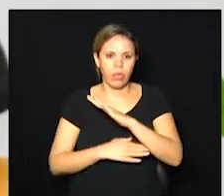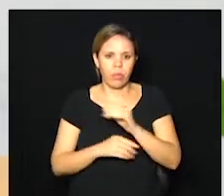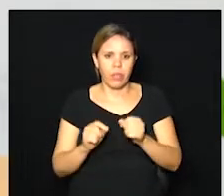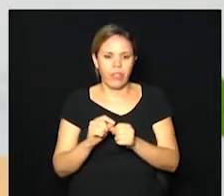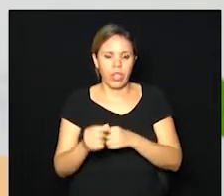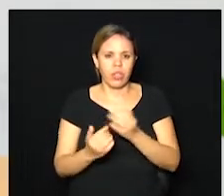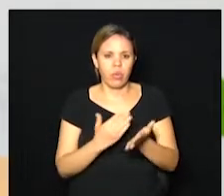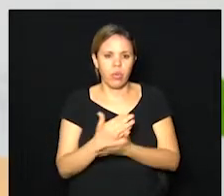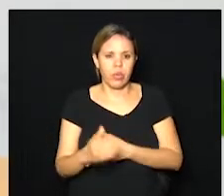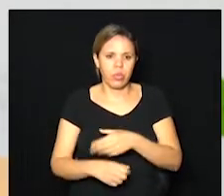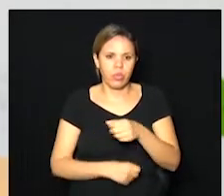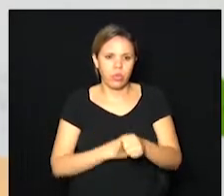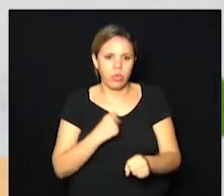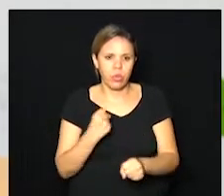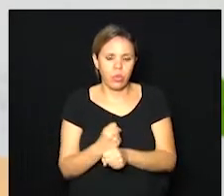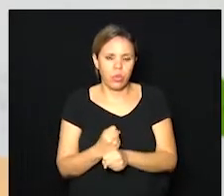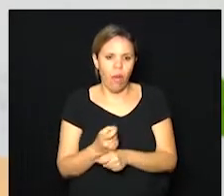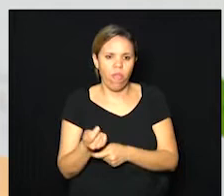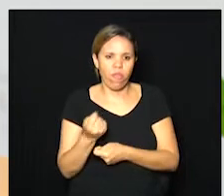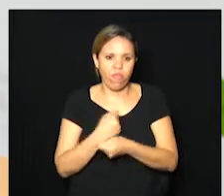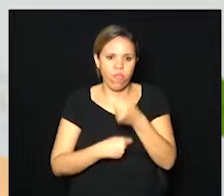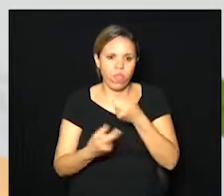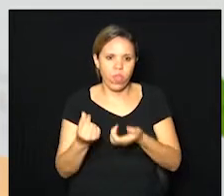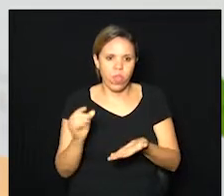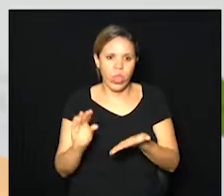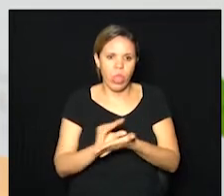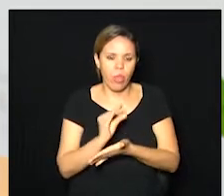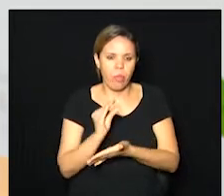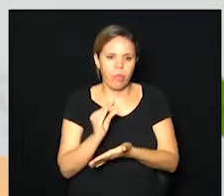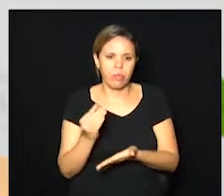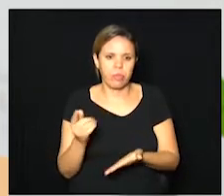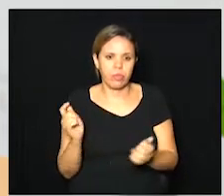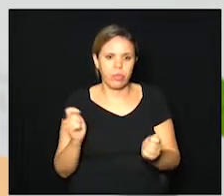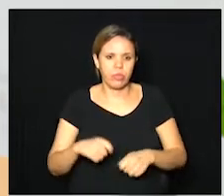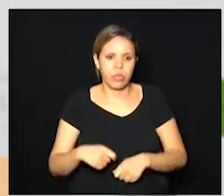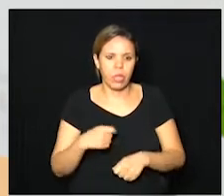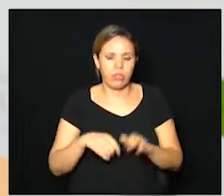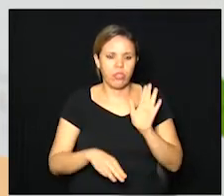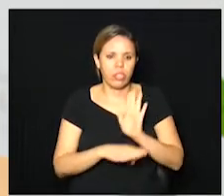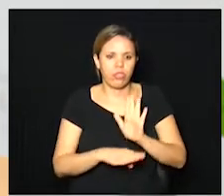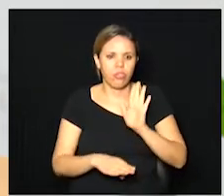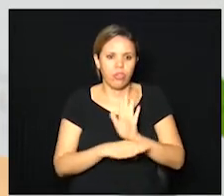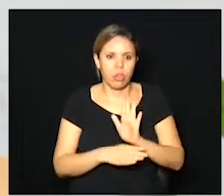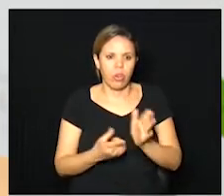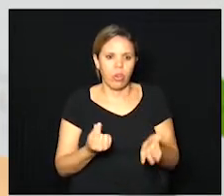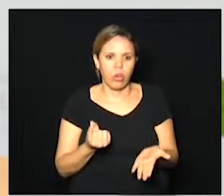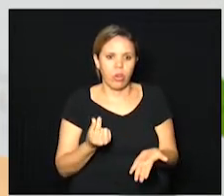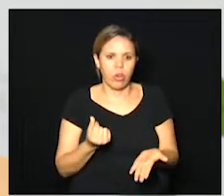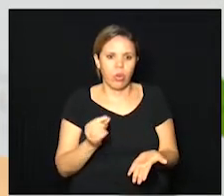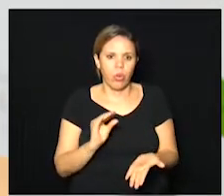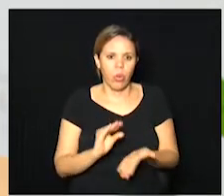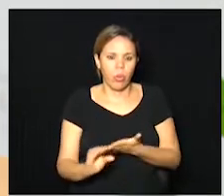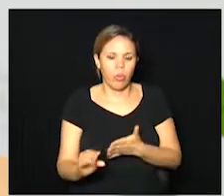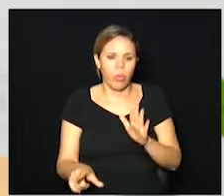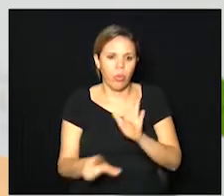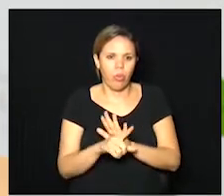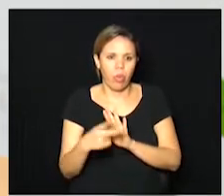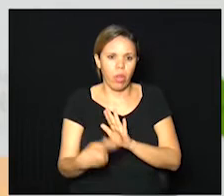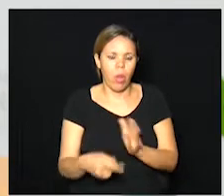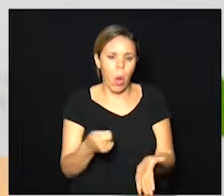início do ano, ela, uma economia que fez ali, que ele pudesse nos ajudar. Esse recurso é um recurso que, por lei,